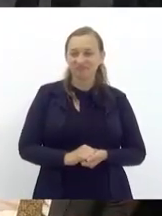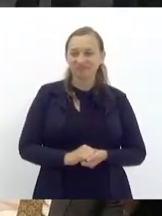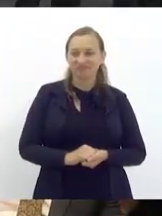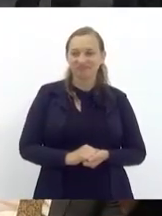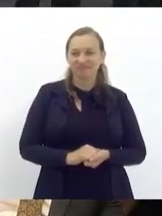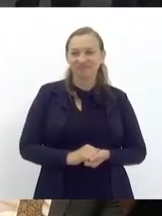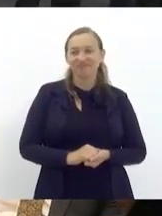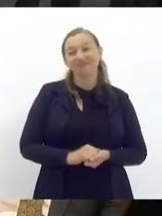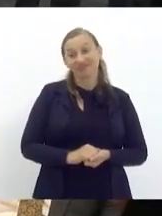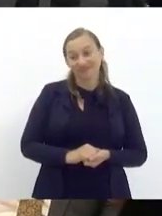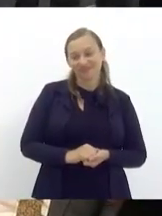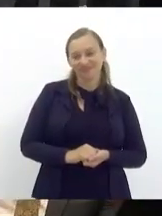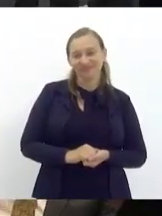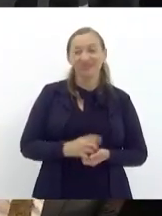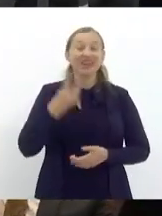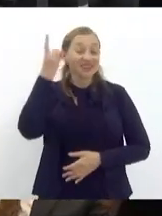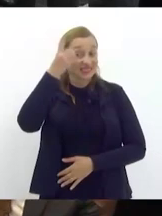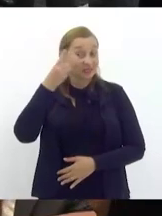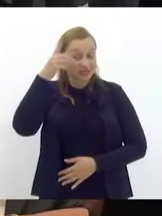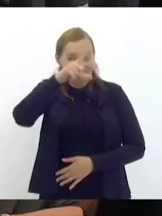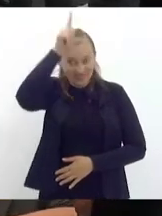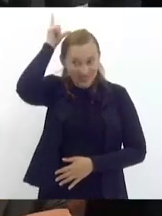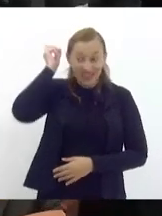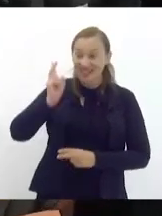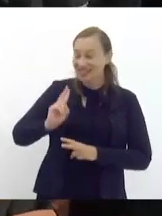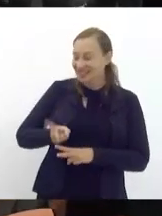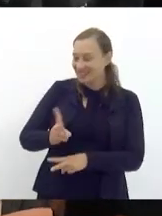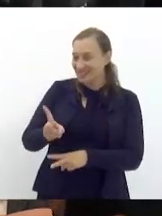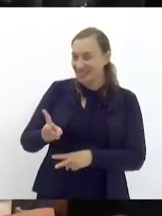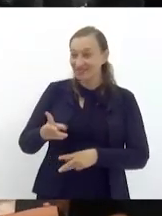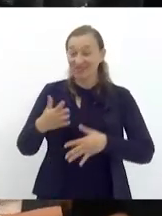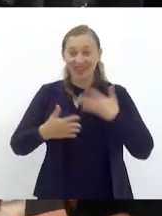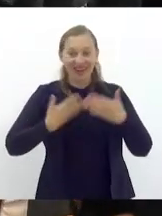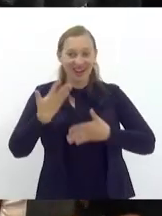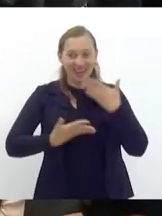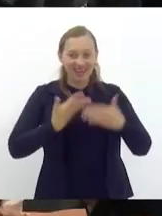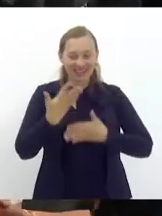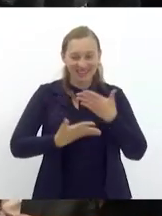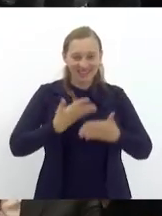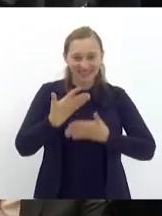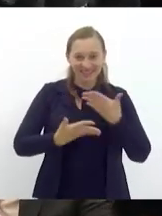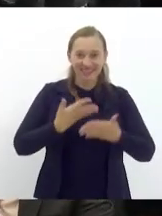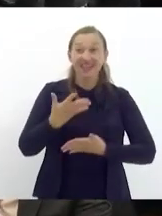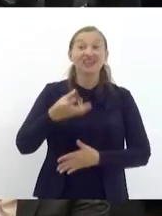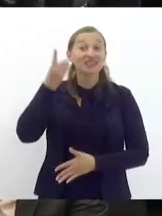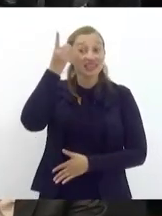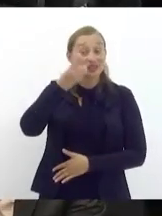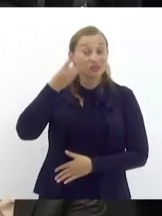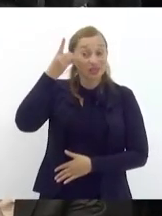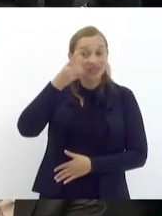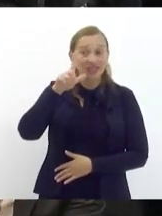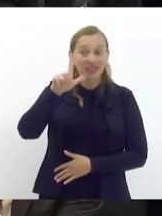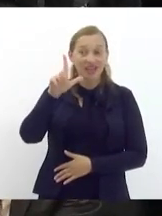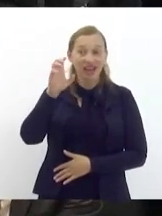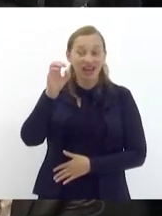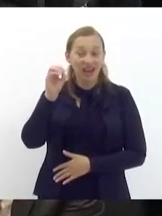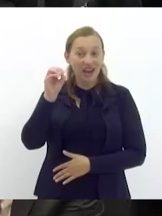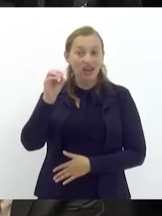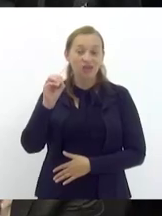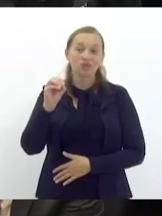deputado deputado Luiz Paulo sempre profigo nosso querido deputado Léo Vieira